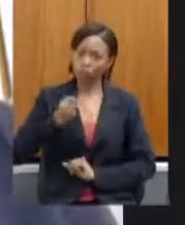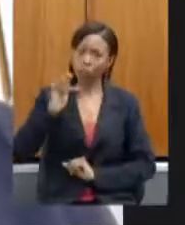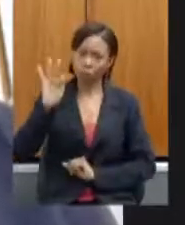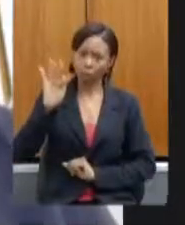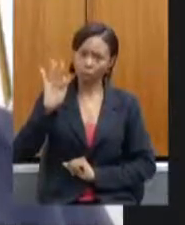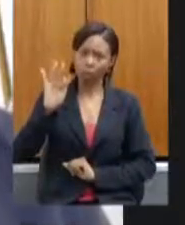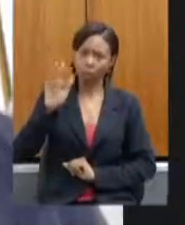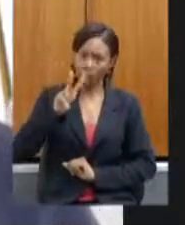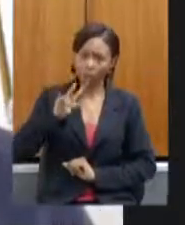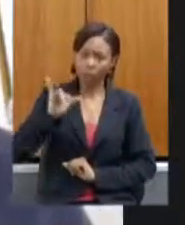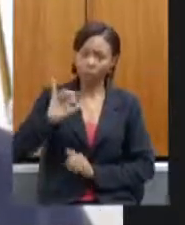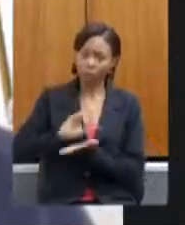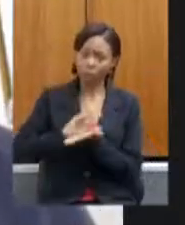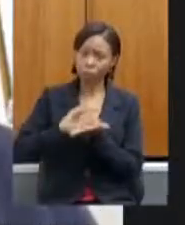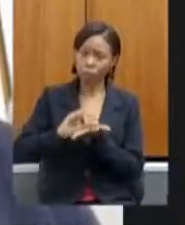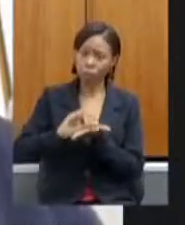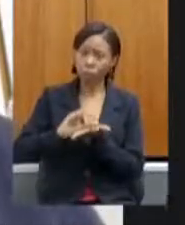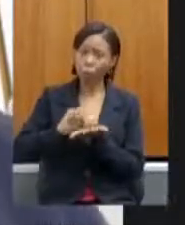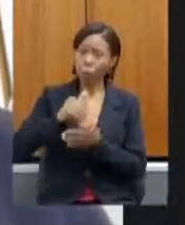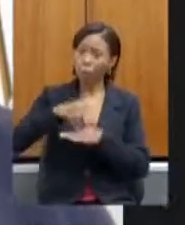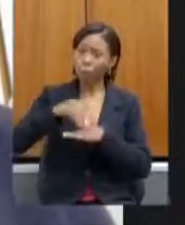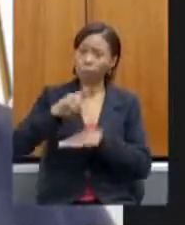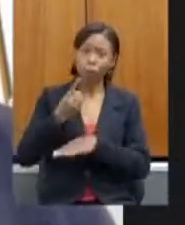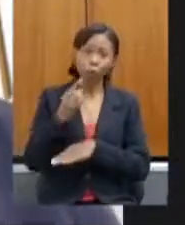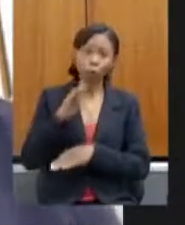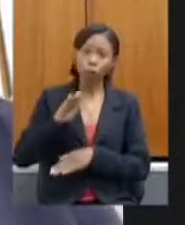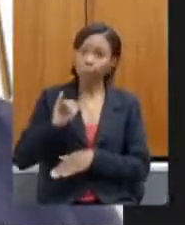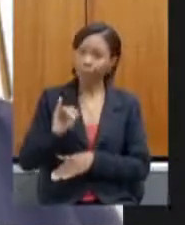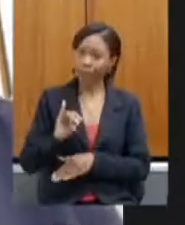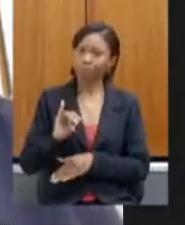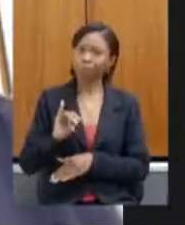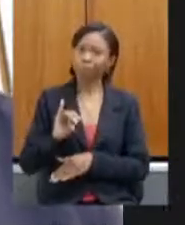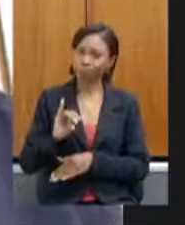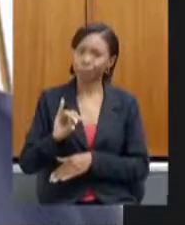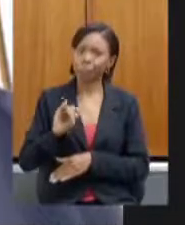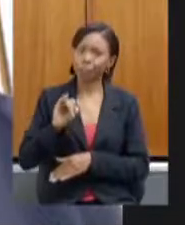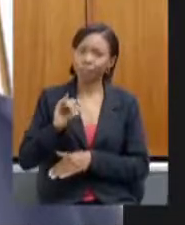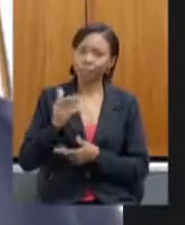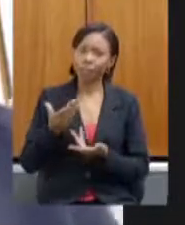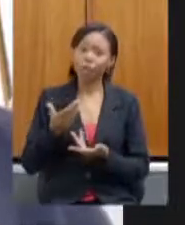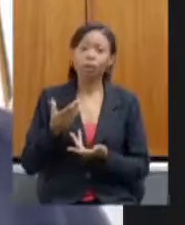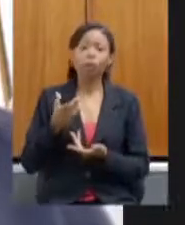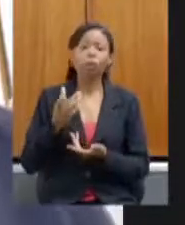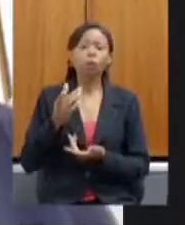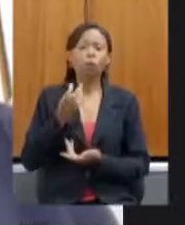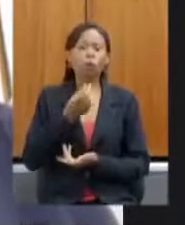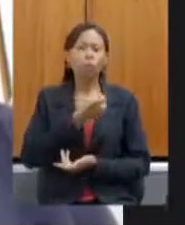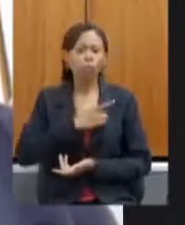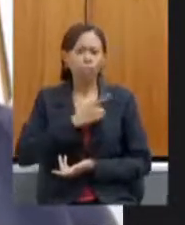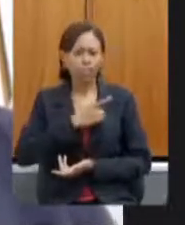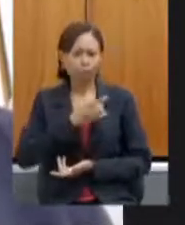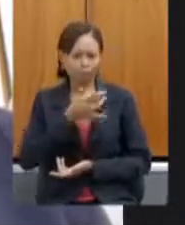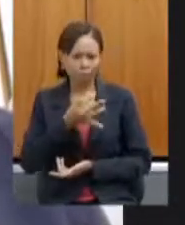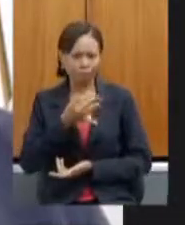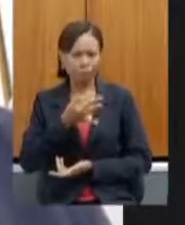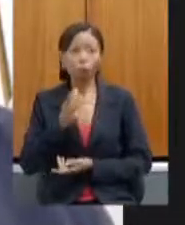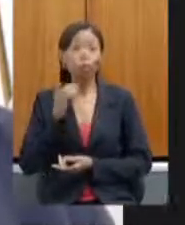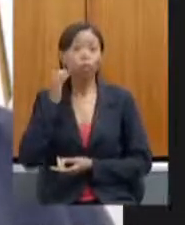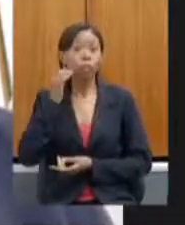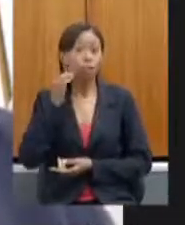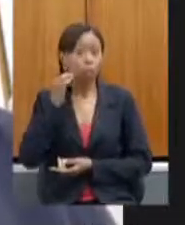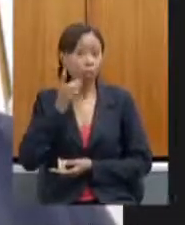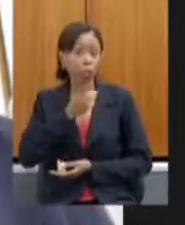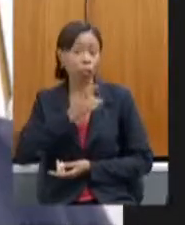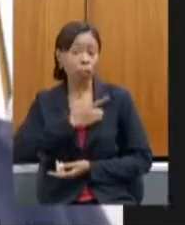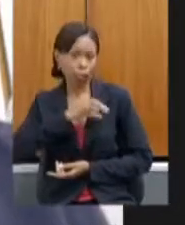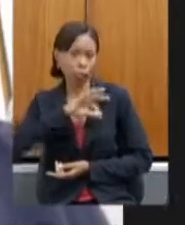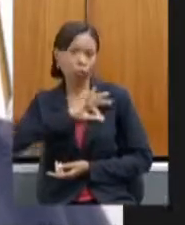oitocentos milhões de reais o nosso delegado federal doutor Marcelo de Freitas que é deputado federal delegado da polícia